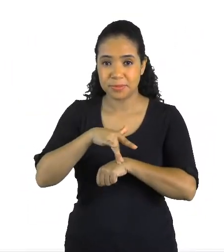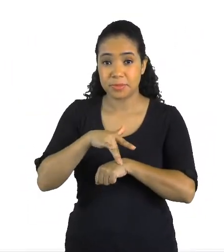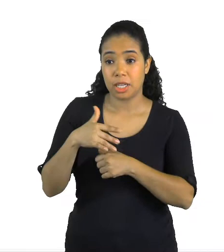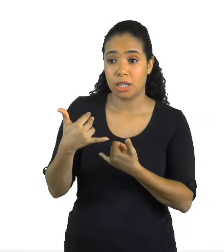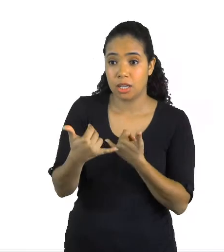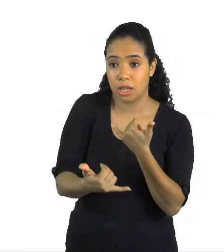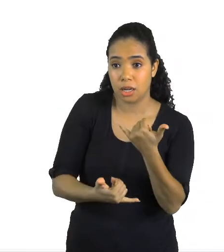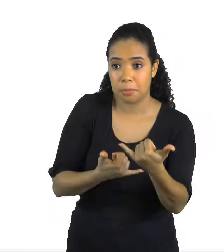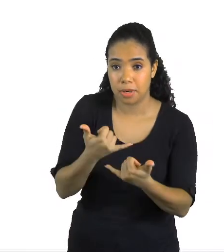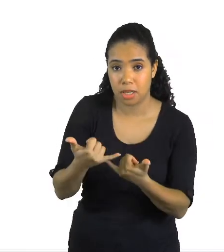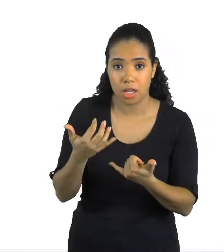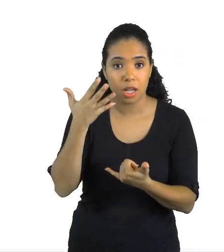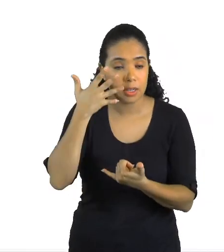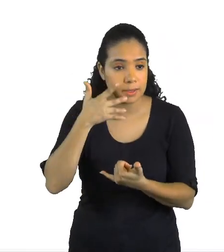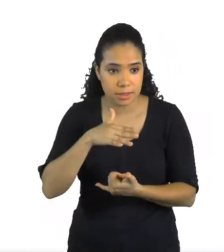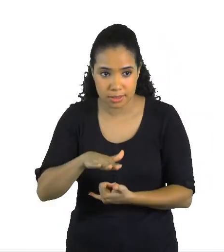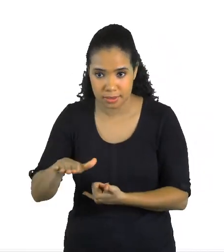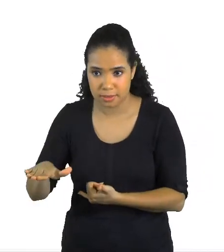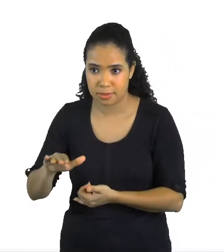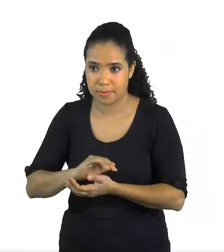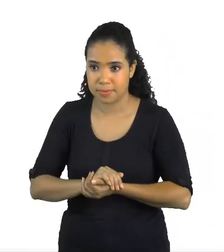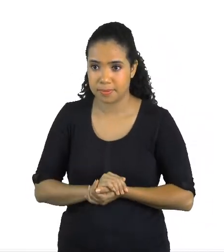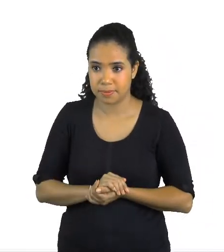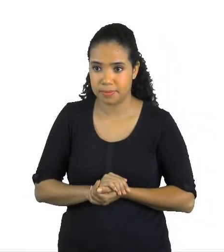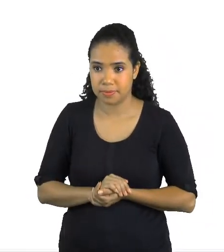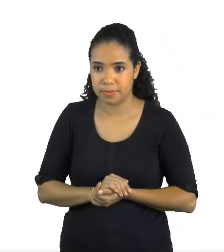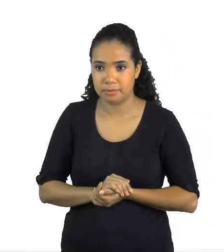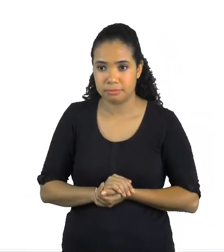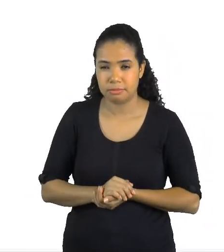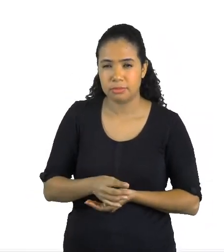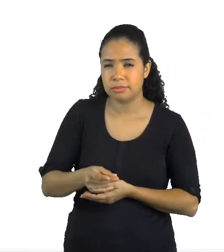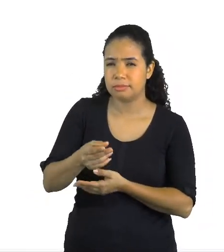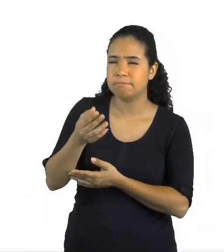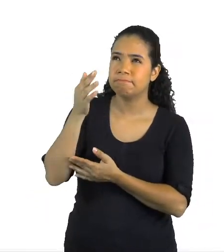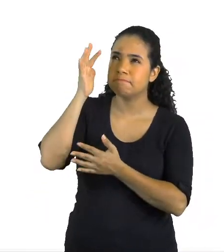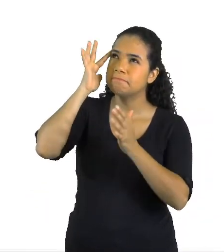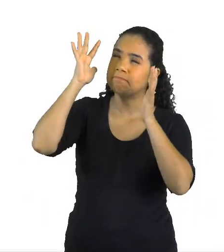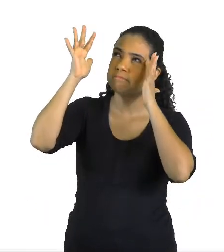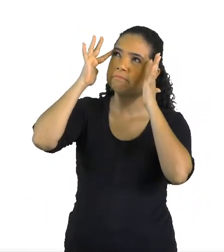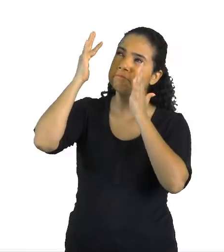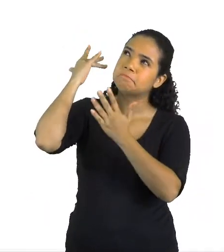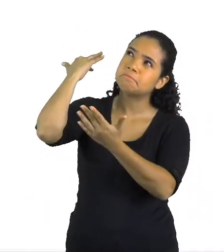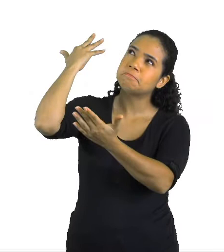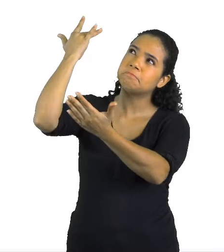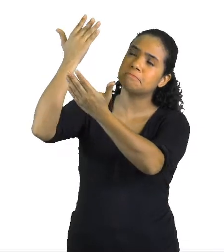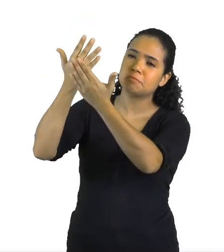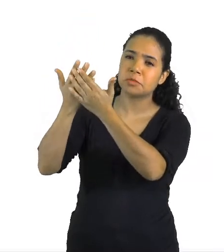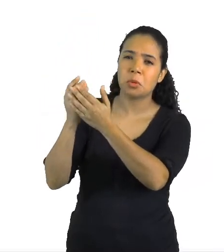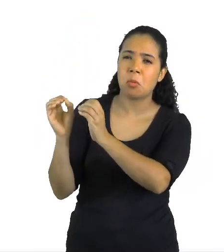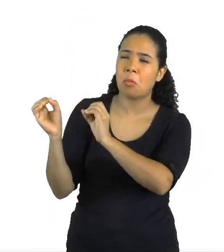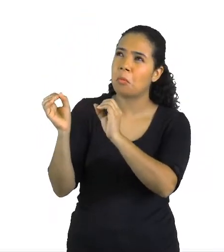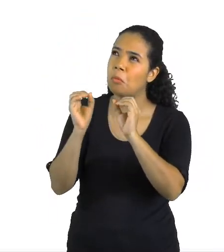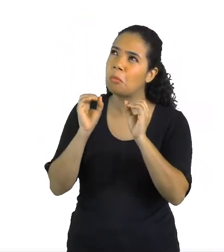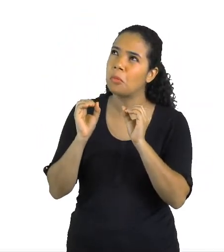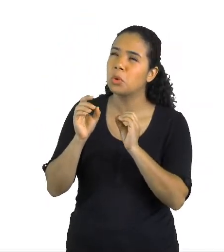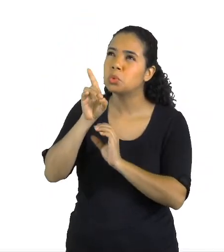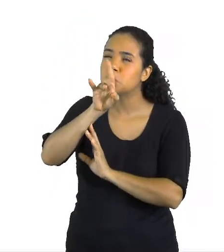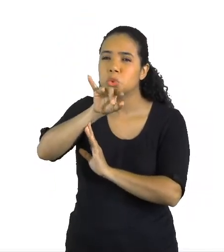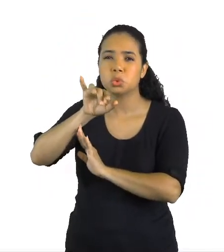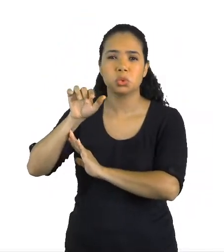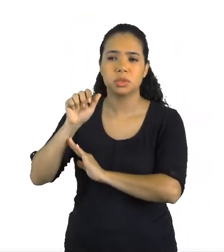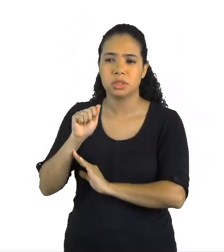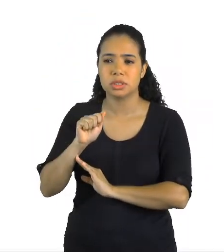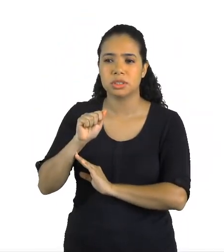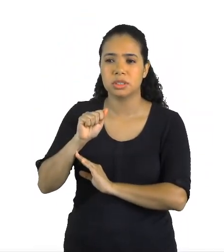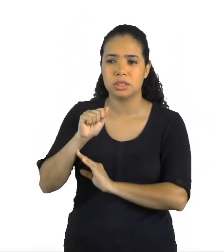Brinquedo de criança. Recordo ainda, e nada mais me importa, aqueles dias de